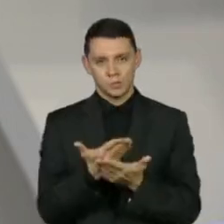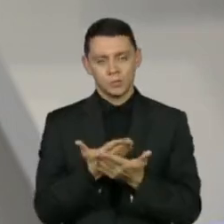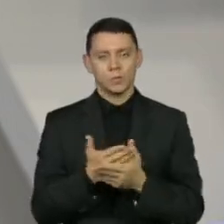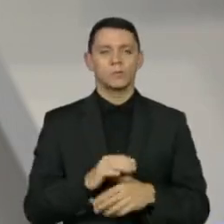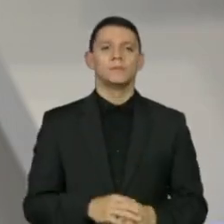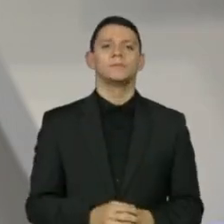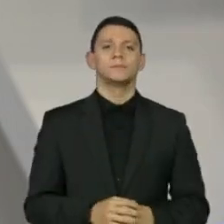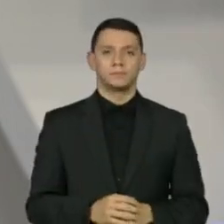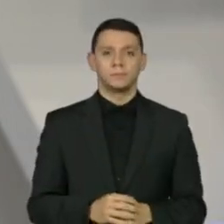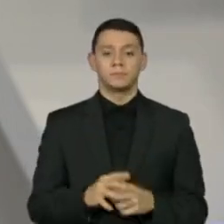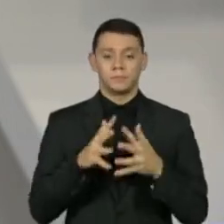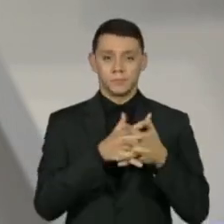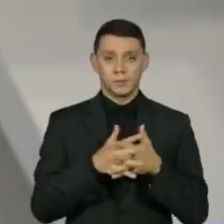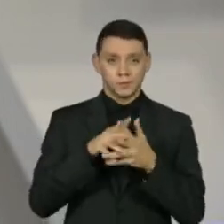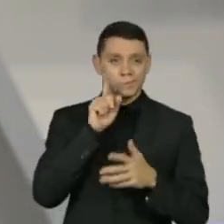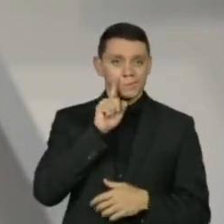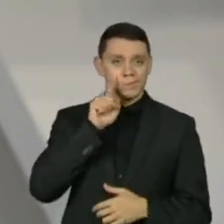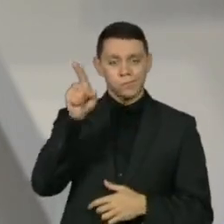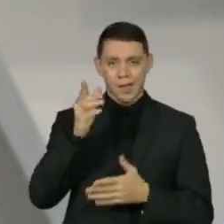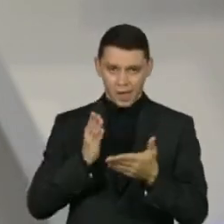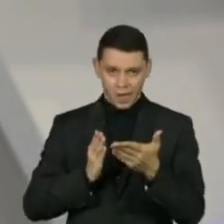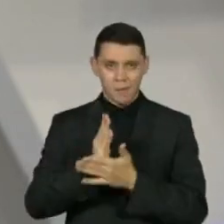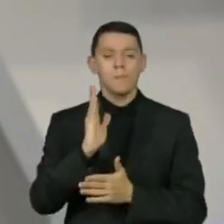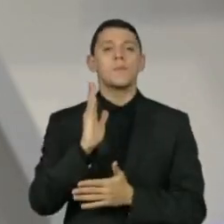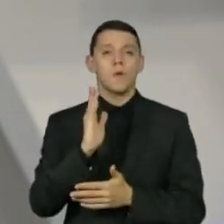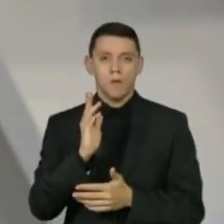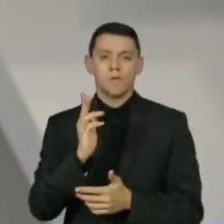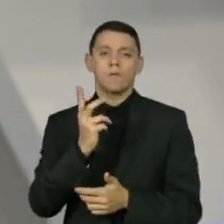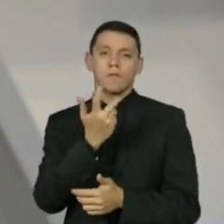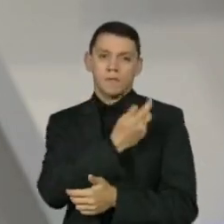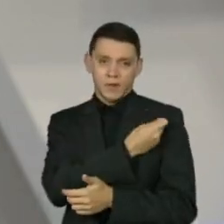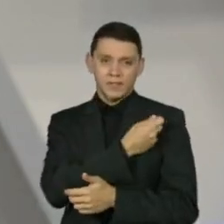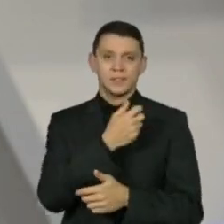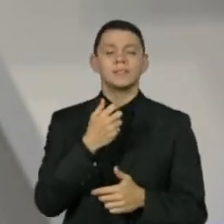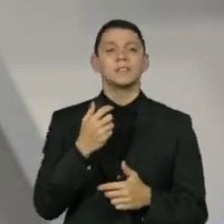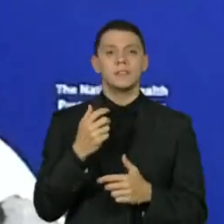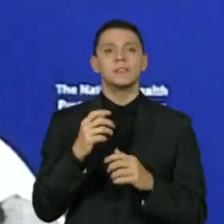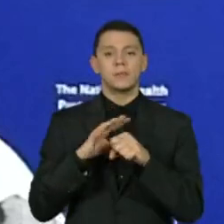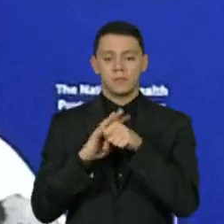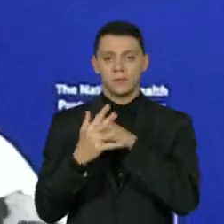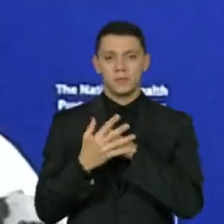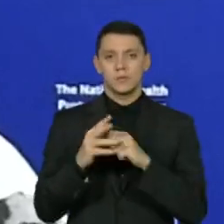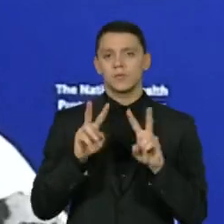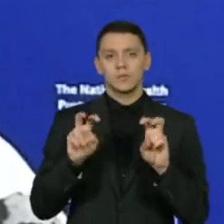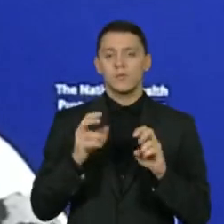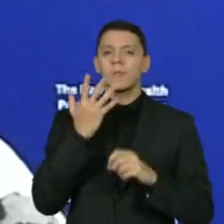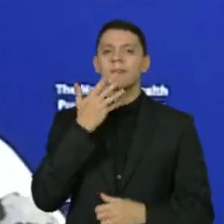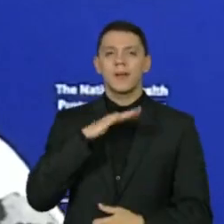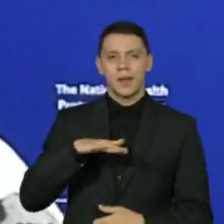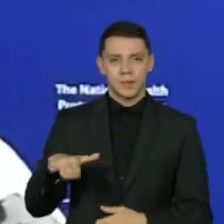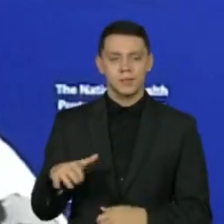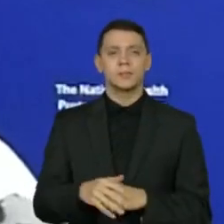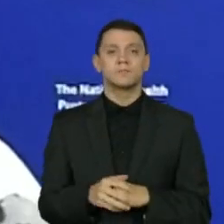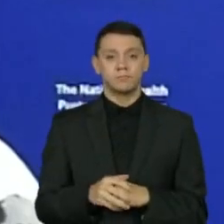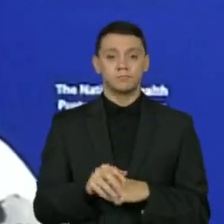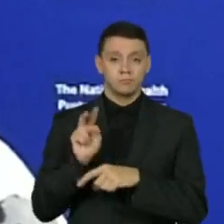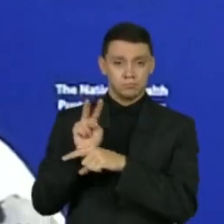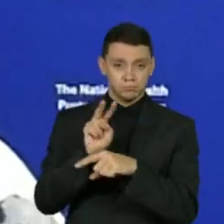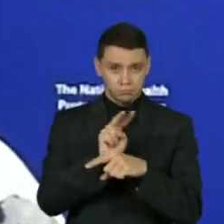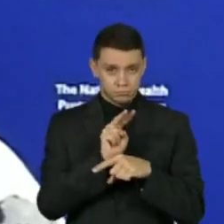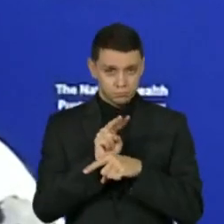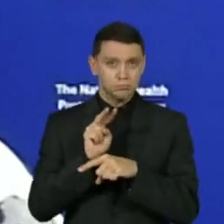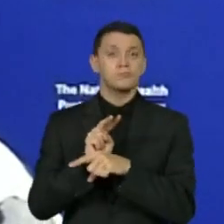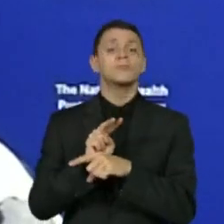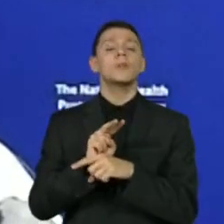Os Estados Unidos aprovam a vacinação contra a Covid-19 para crianças. A imunização das crianças entre